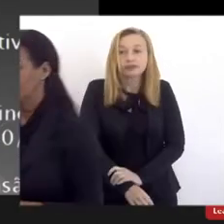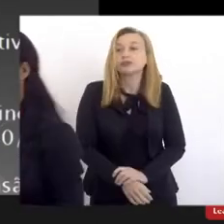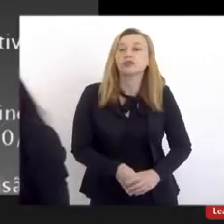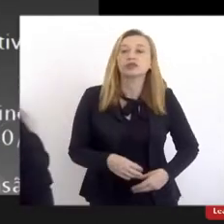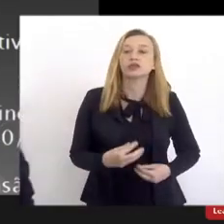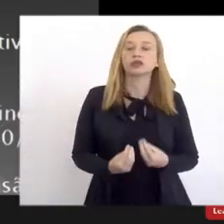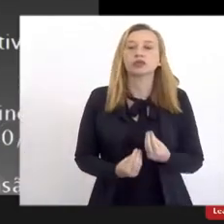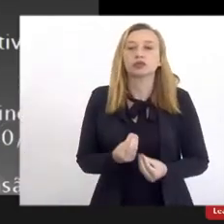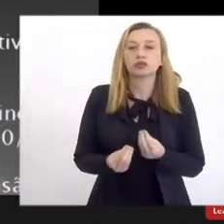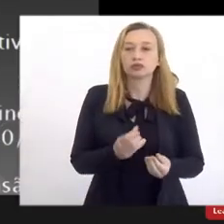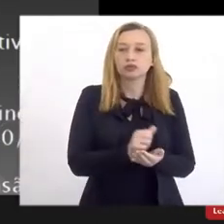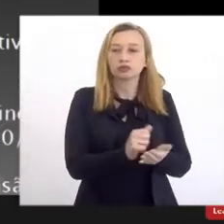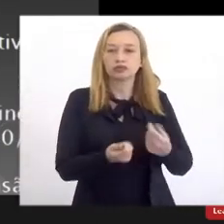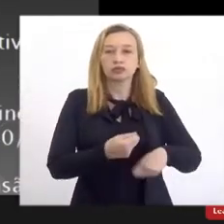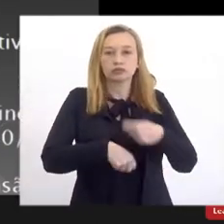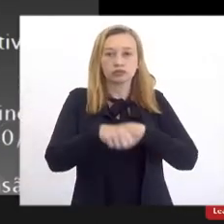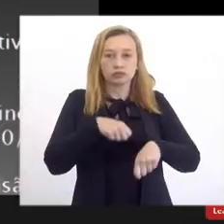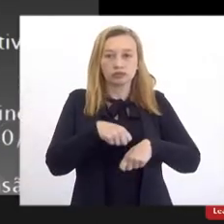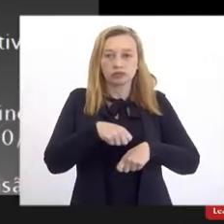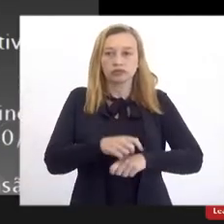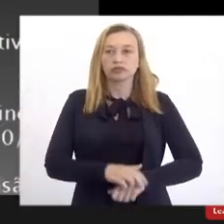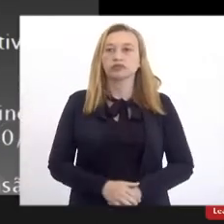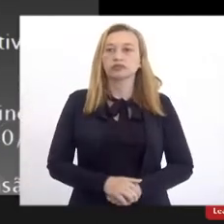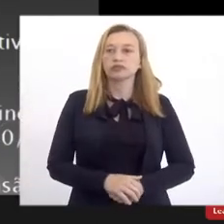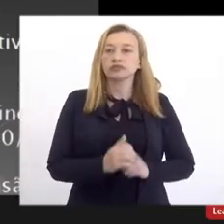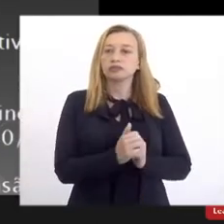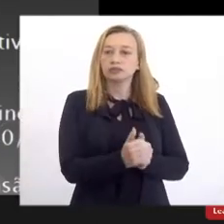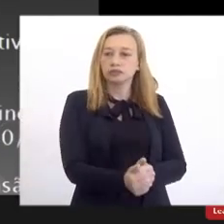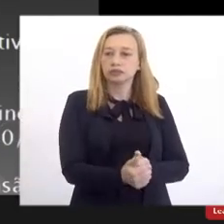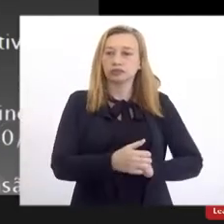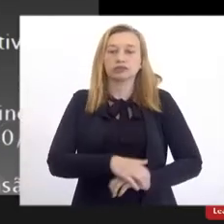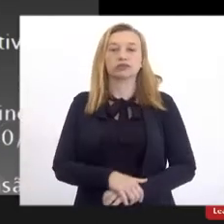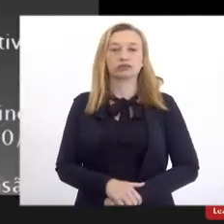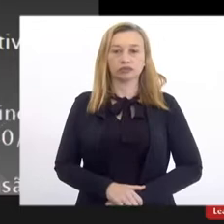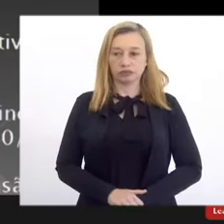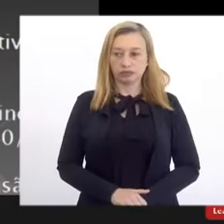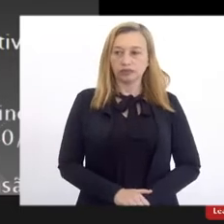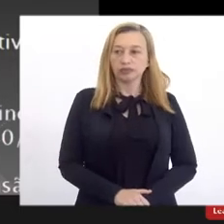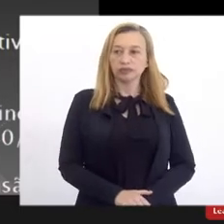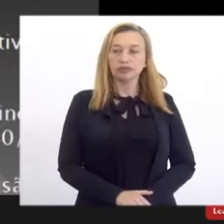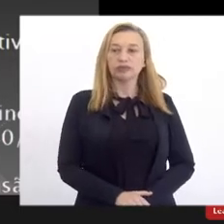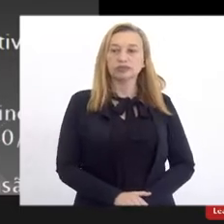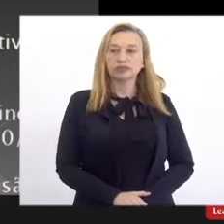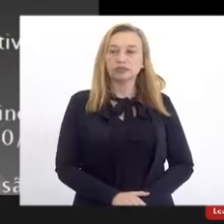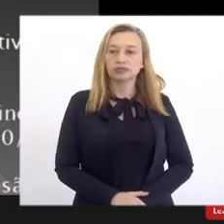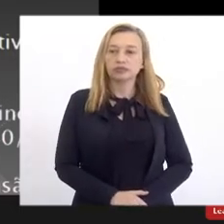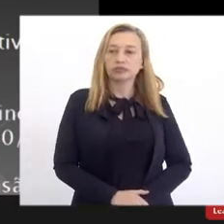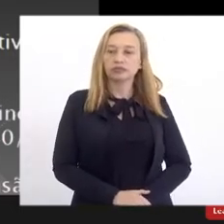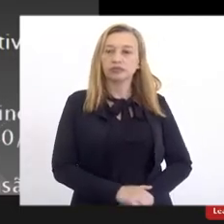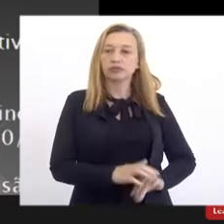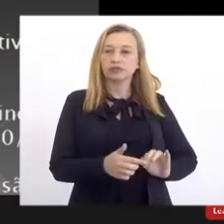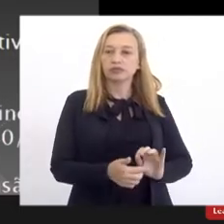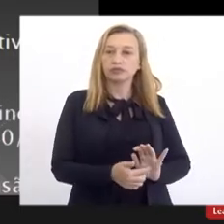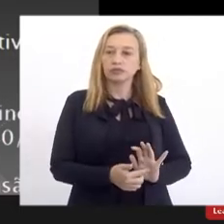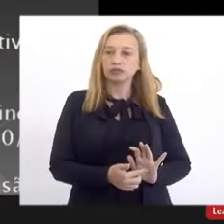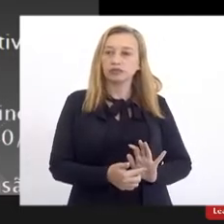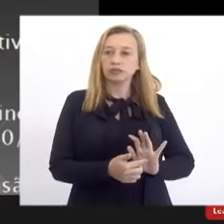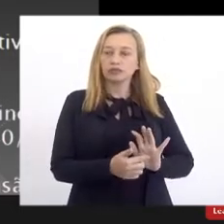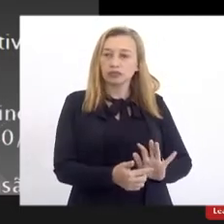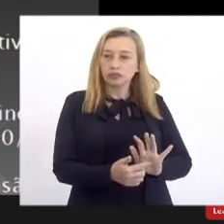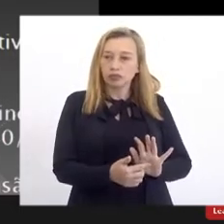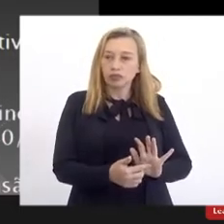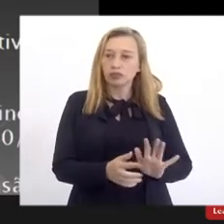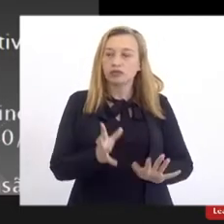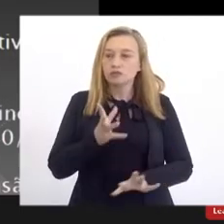atividades administrativas, através de servidores extra-quadro, né, o que compromete bastante a memória